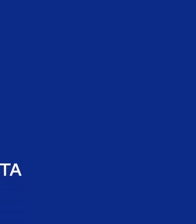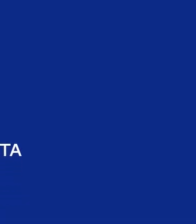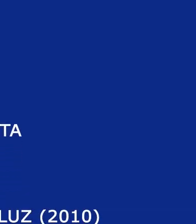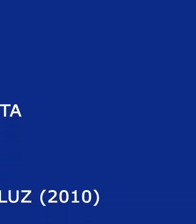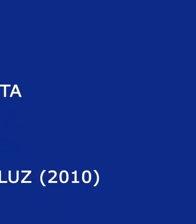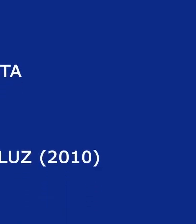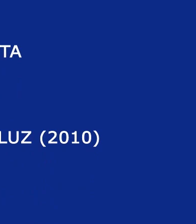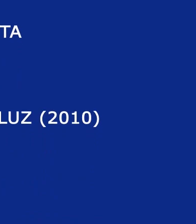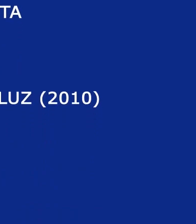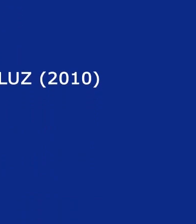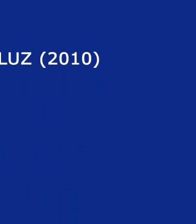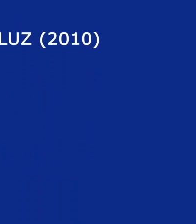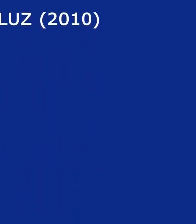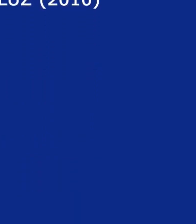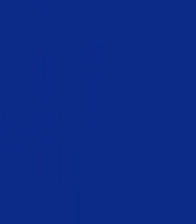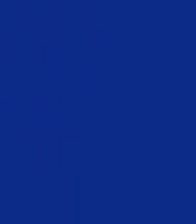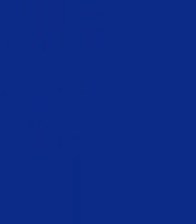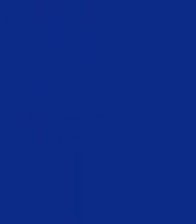Eu Então